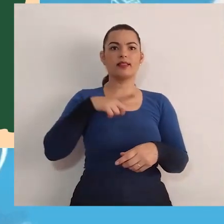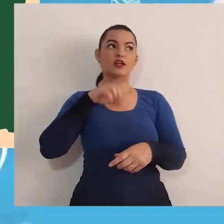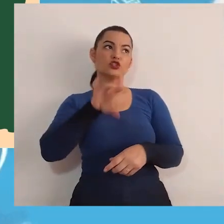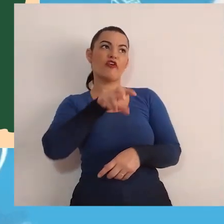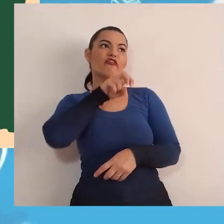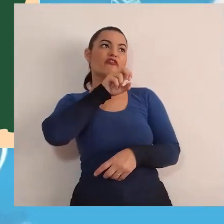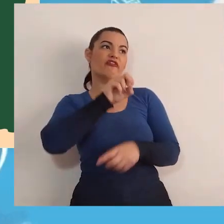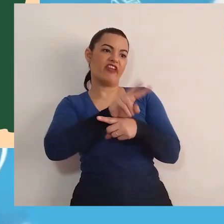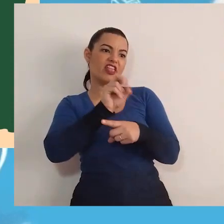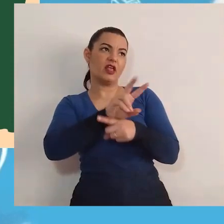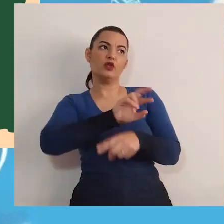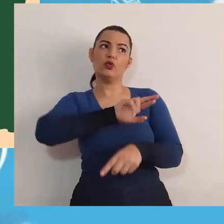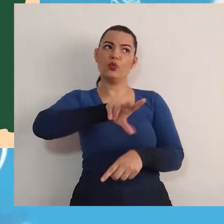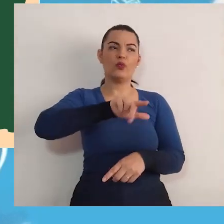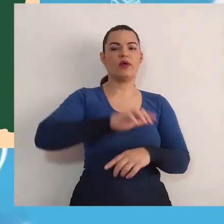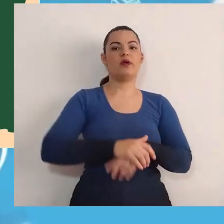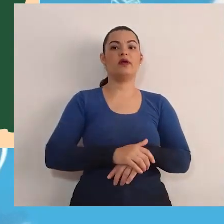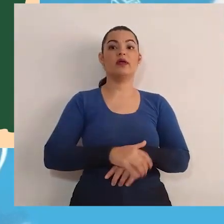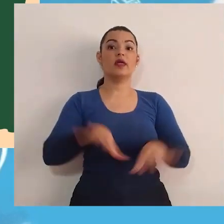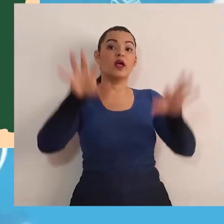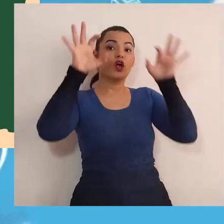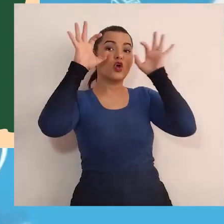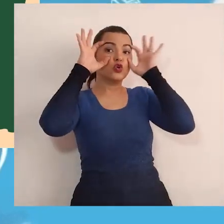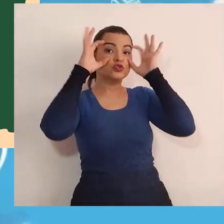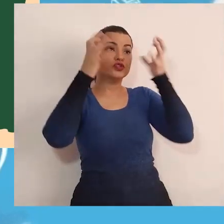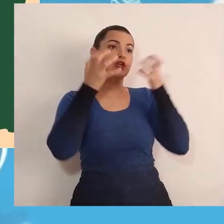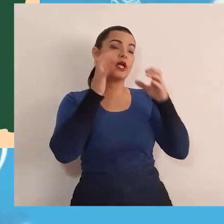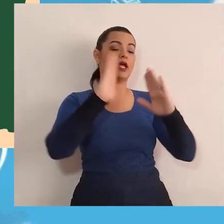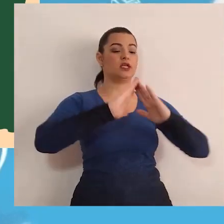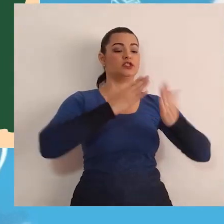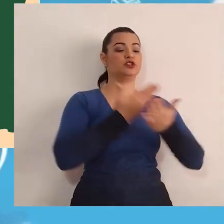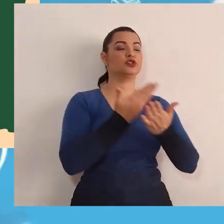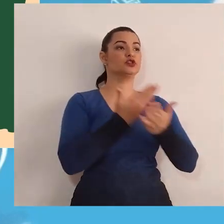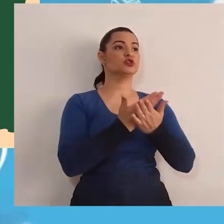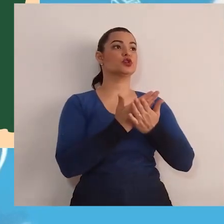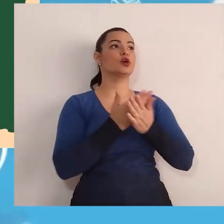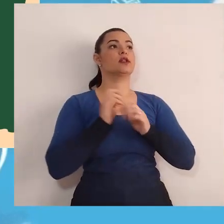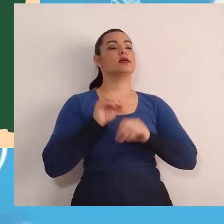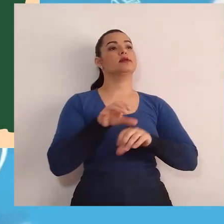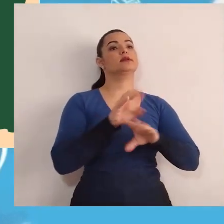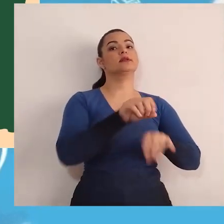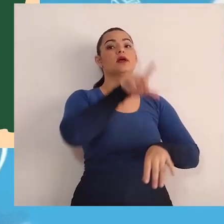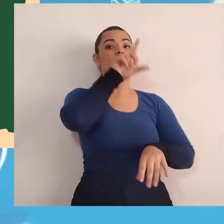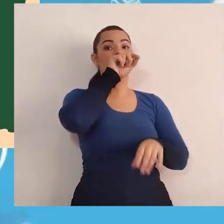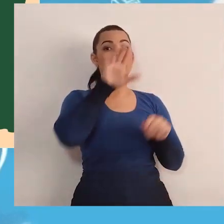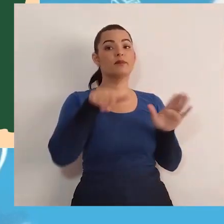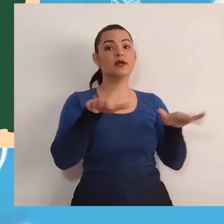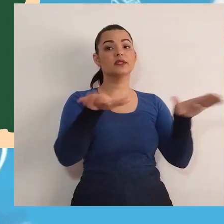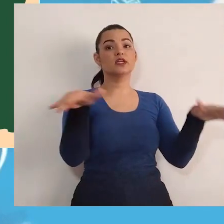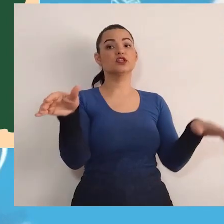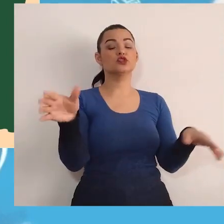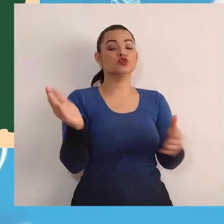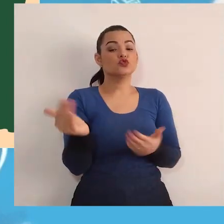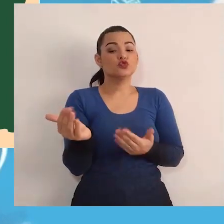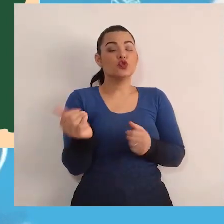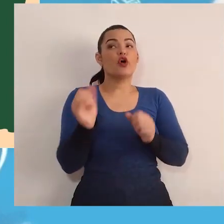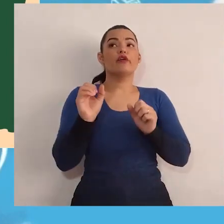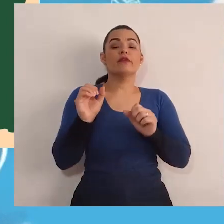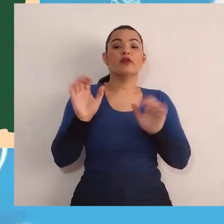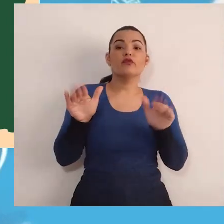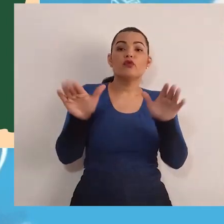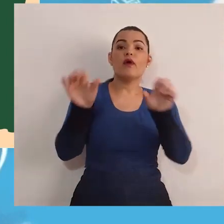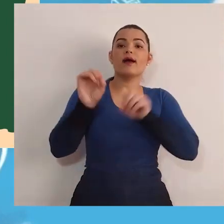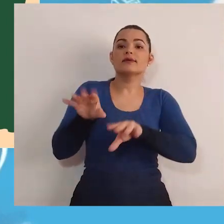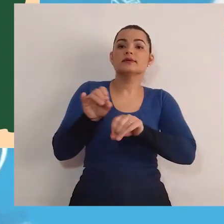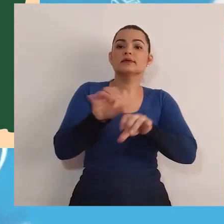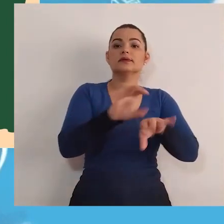quer uma escola para ensinar os novos passarinhos a voar. E cada bicho tem os seus desejos e